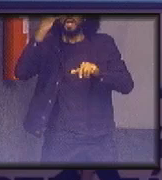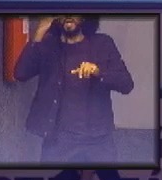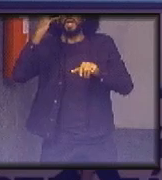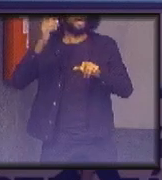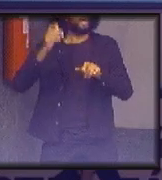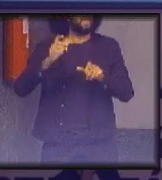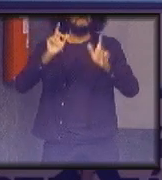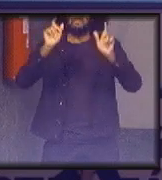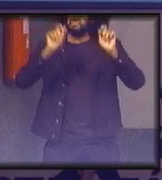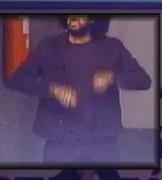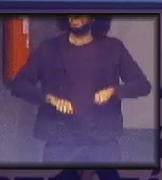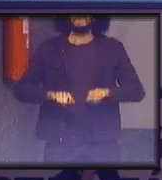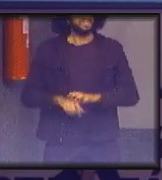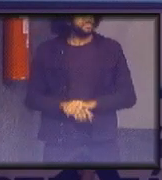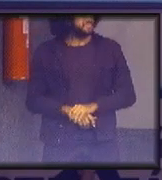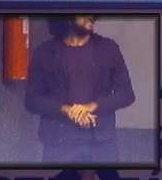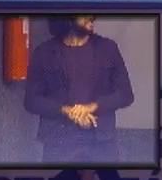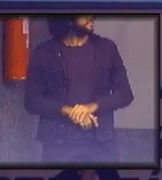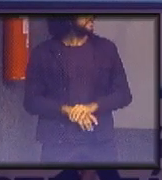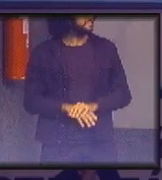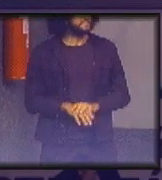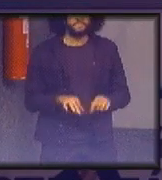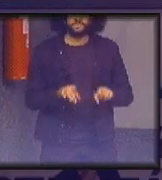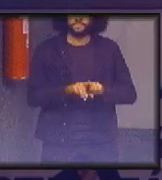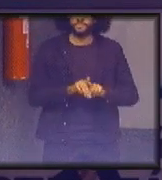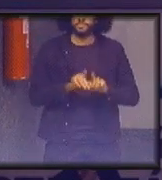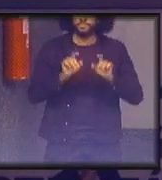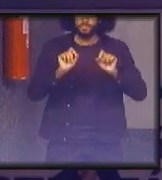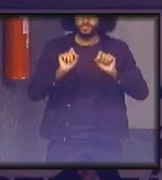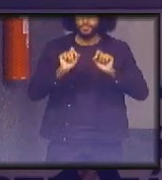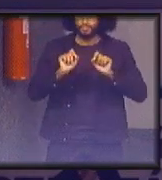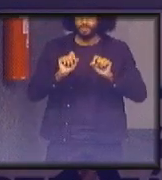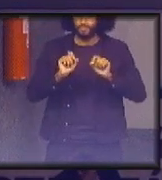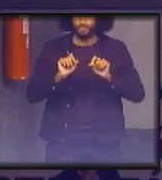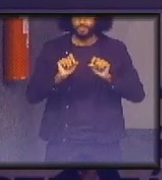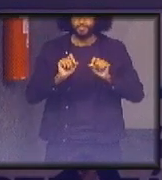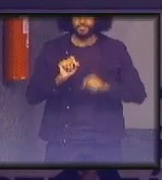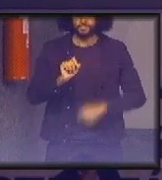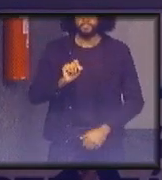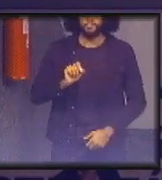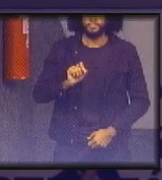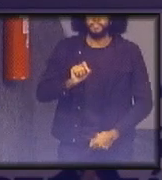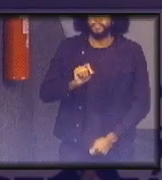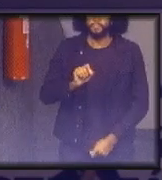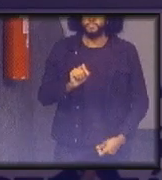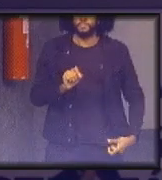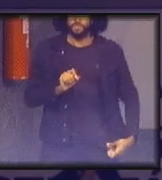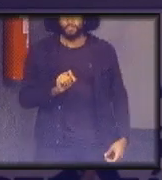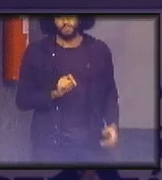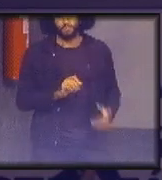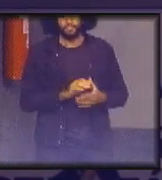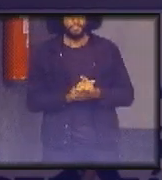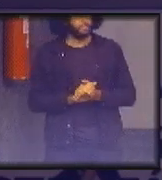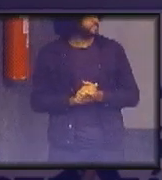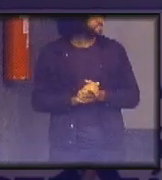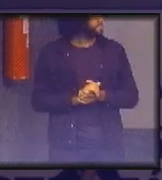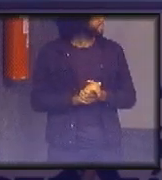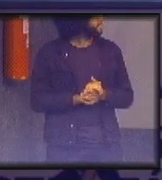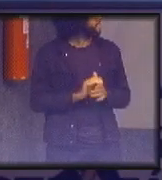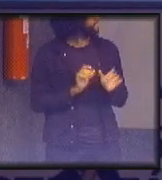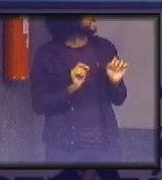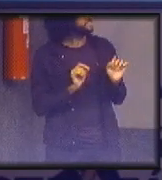e faz com que e me quebrou